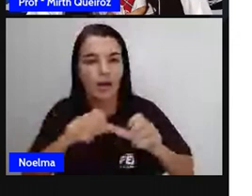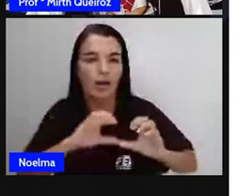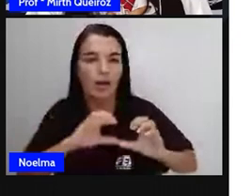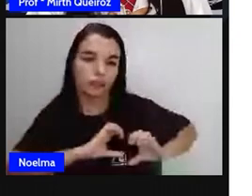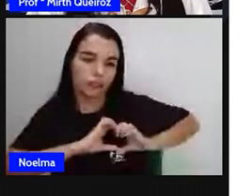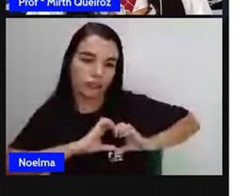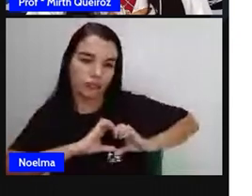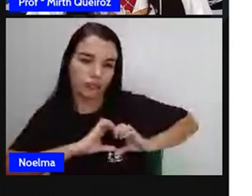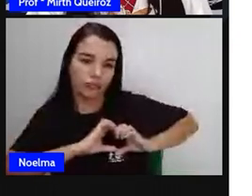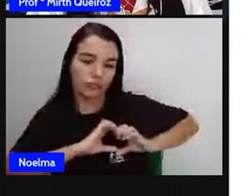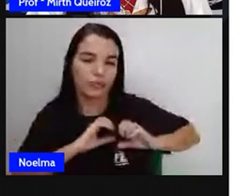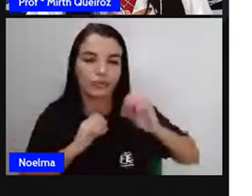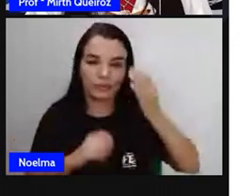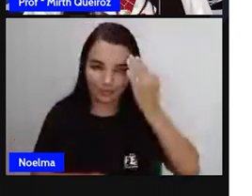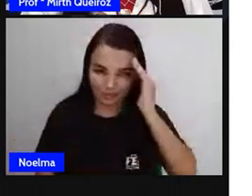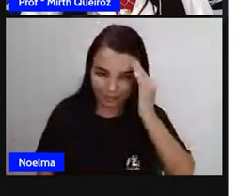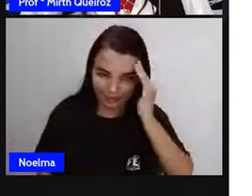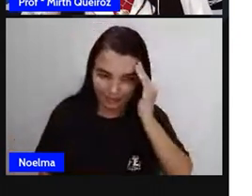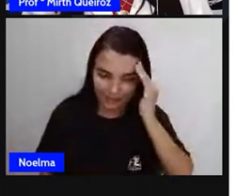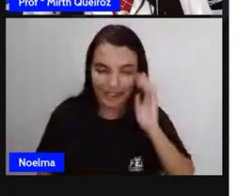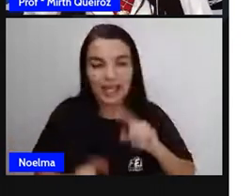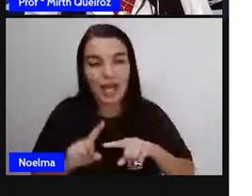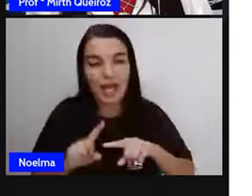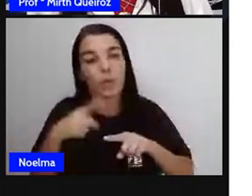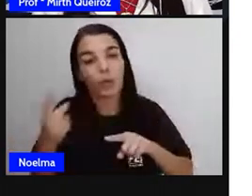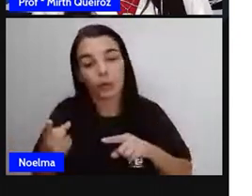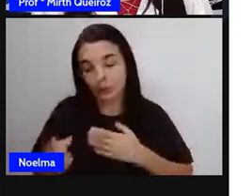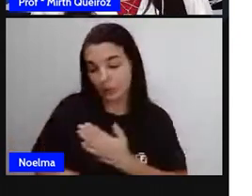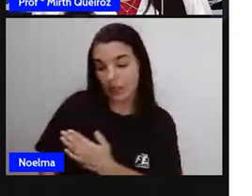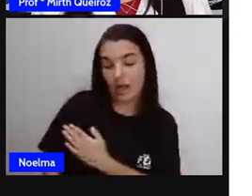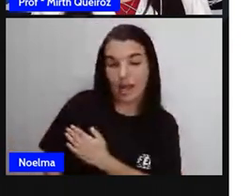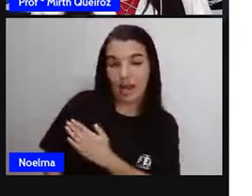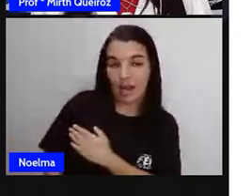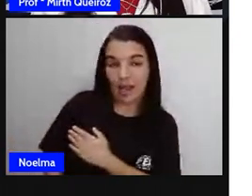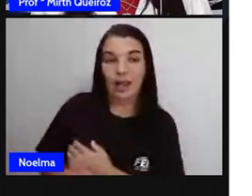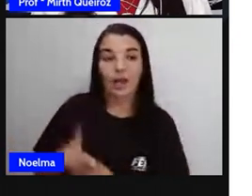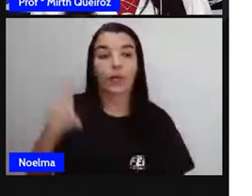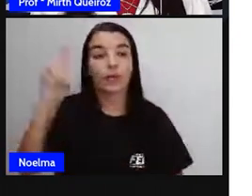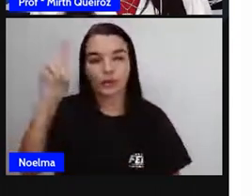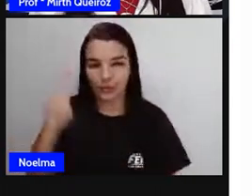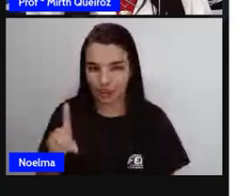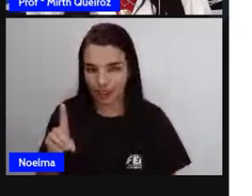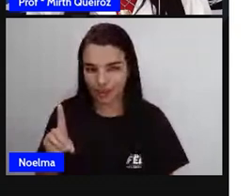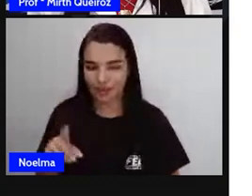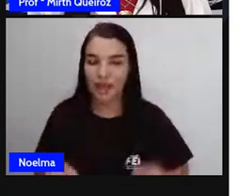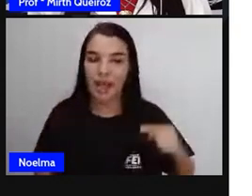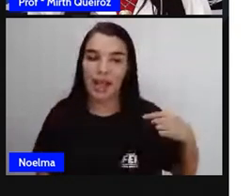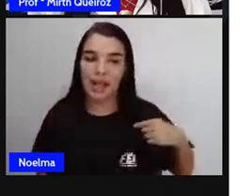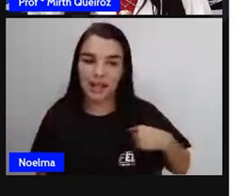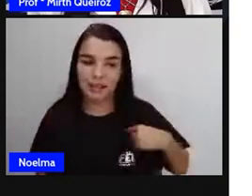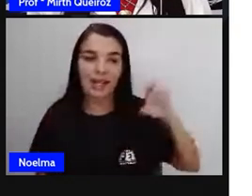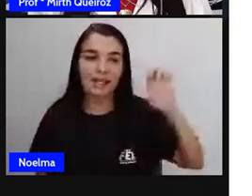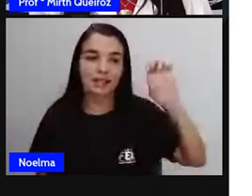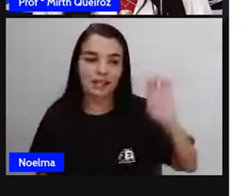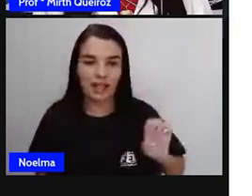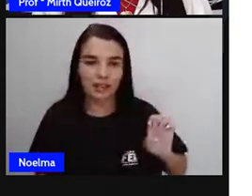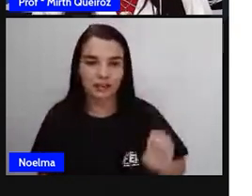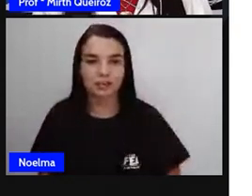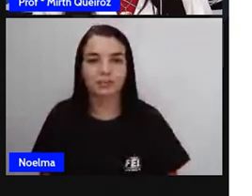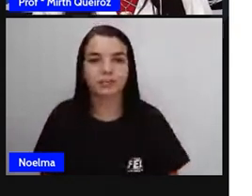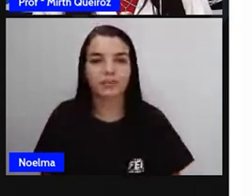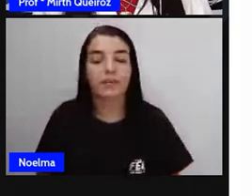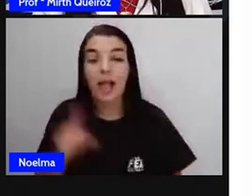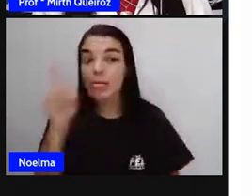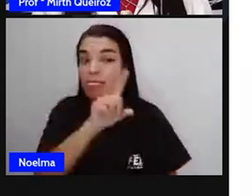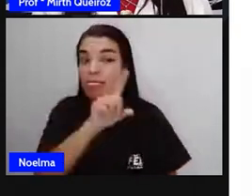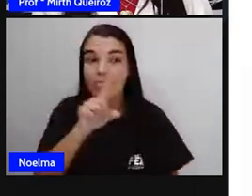coração é o nosso lado esquerdo. O outro lado é o nosso lado direito, certo? E não se